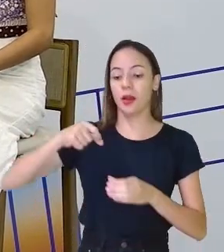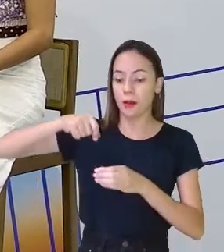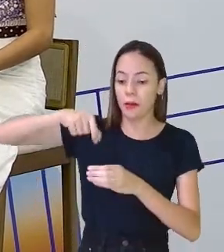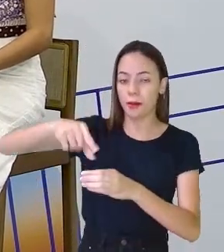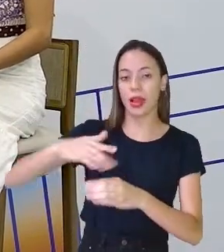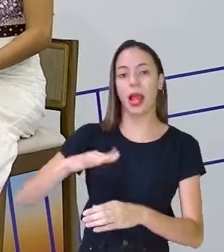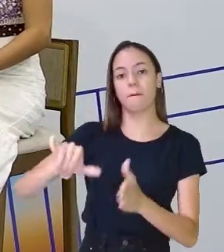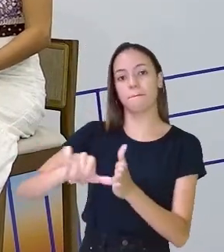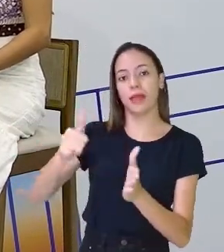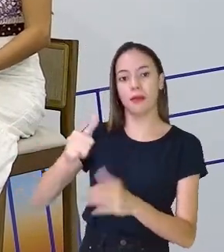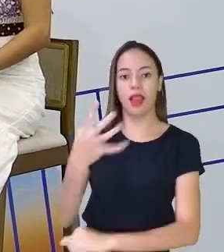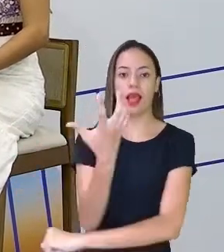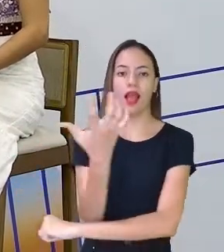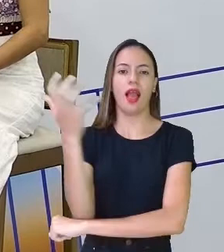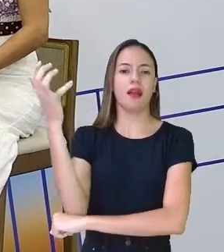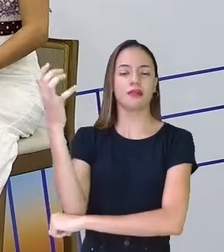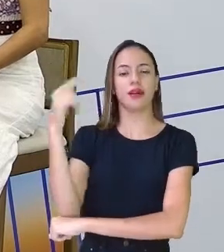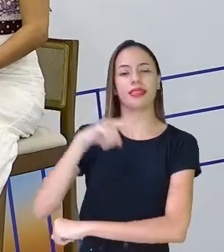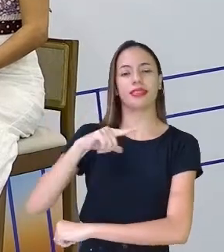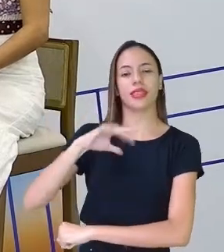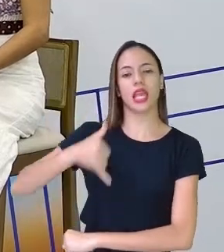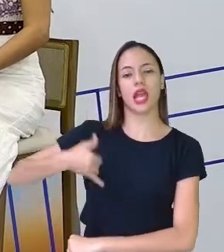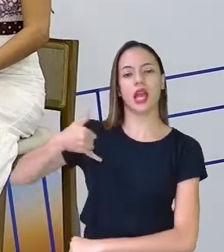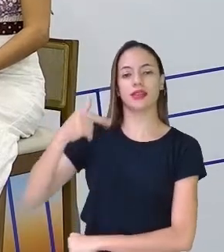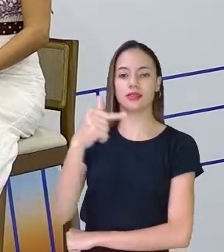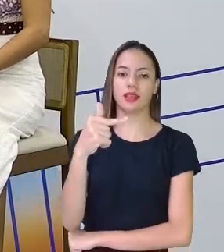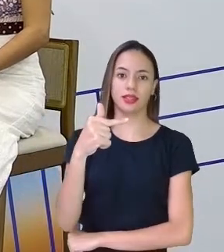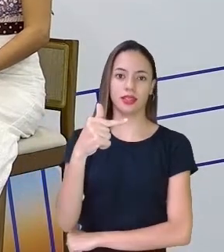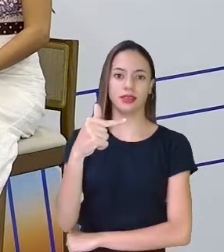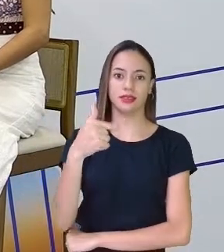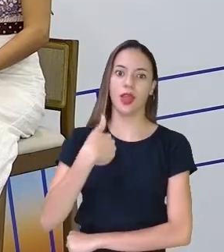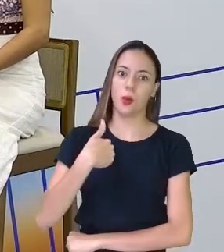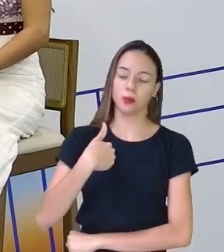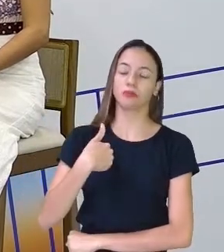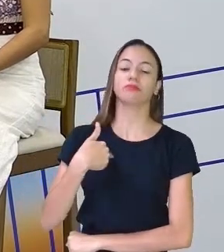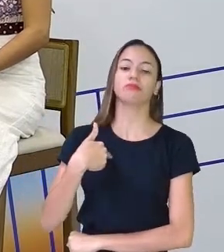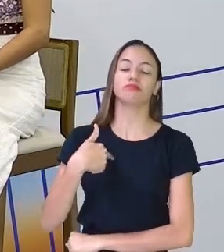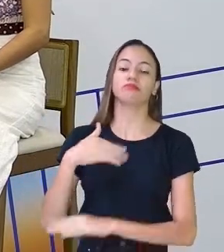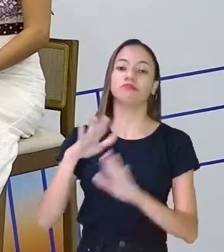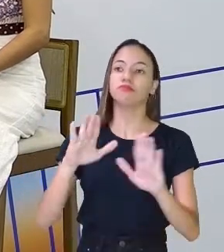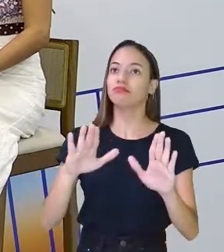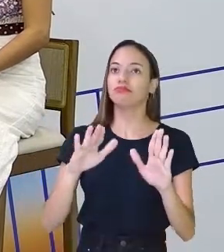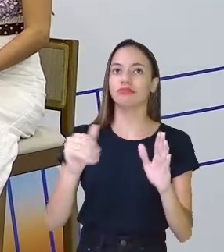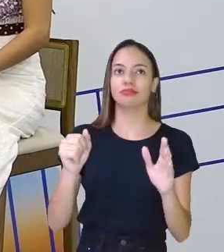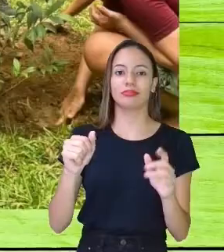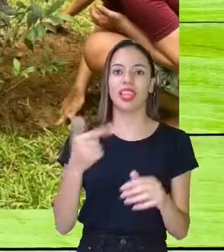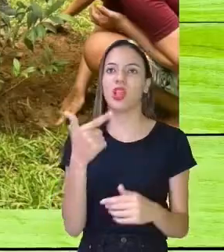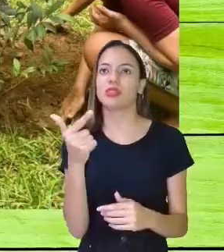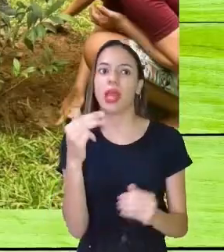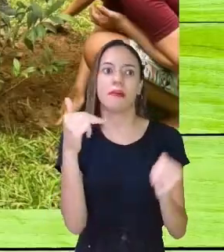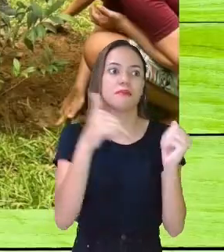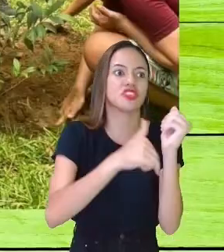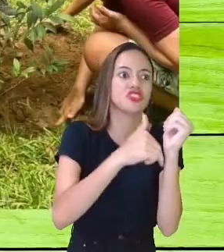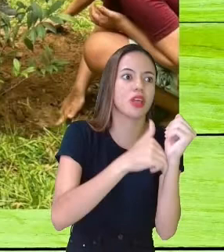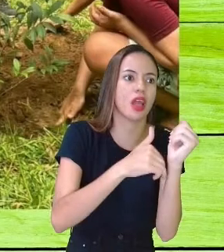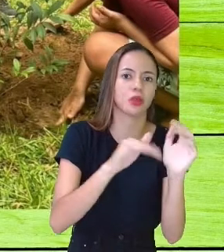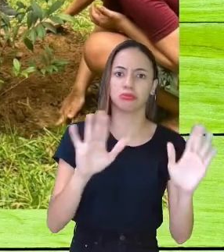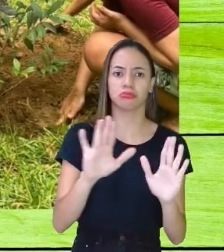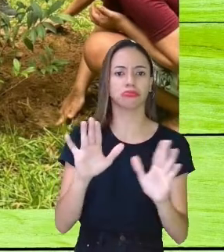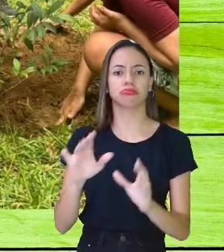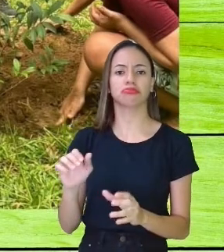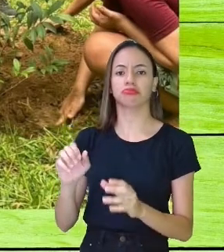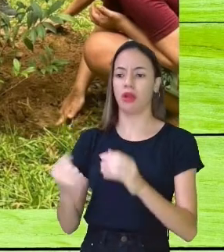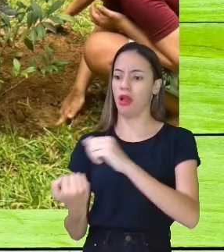primeira árvore com sete anos de idade. Olha que legal! E não há muito mistério. Para plantar uma